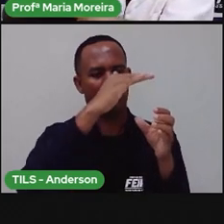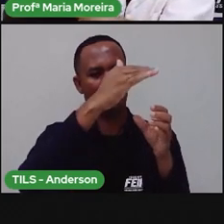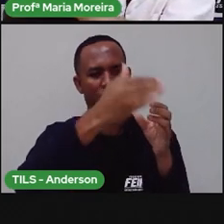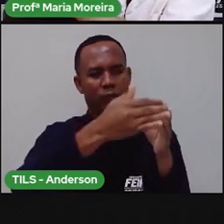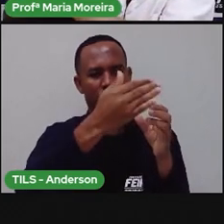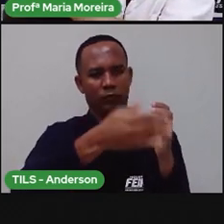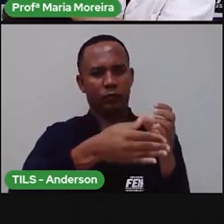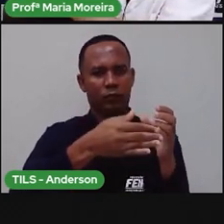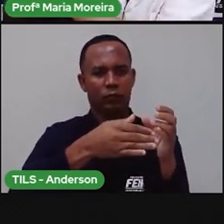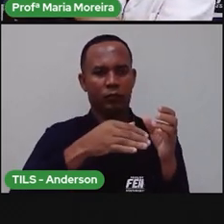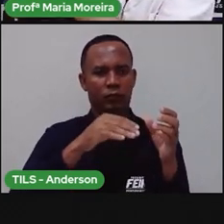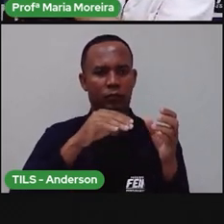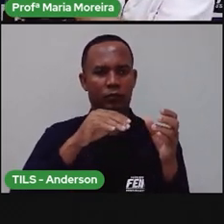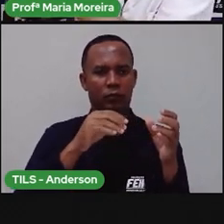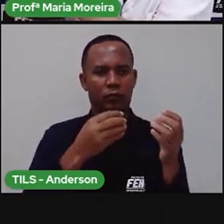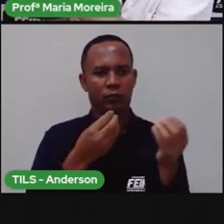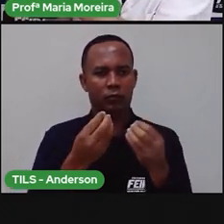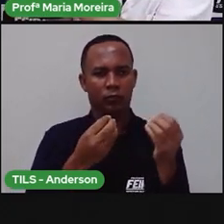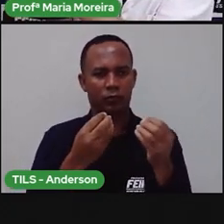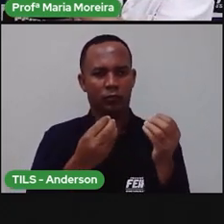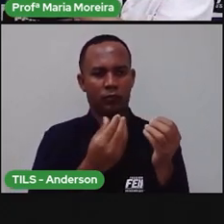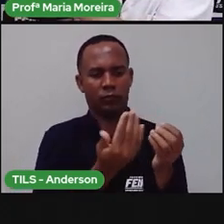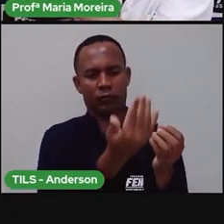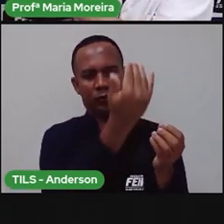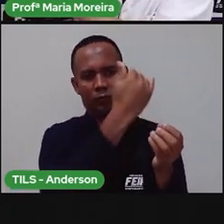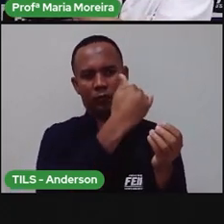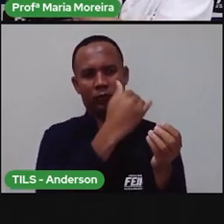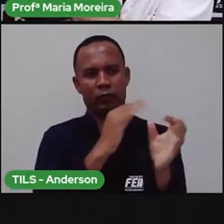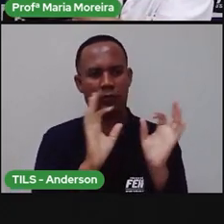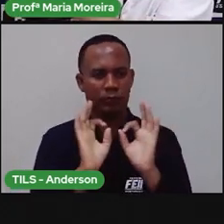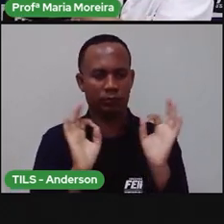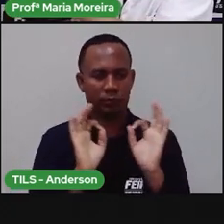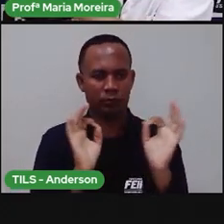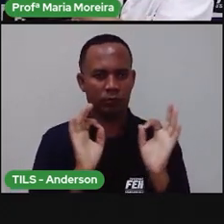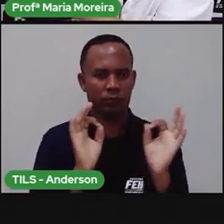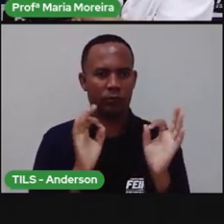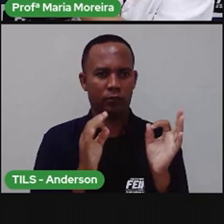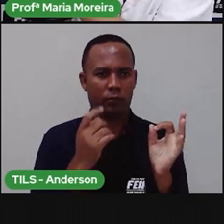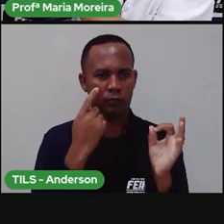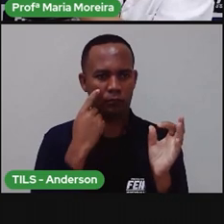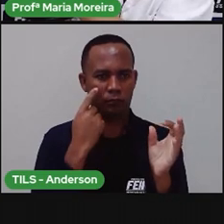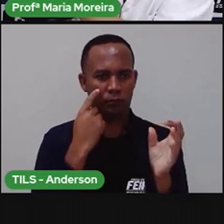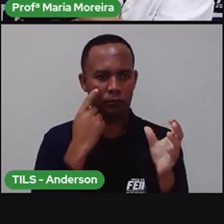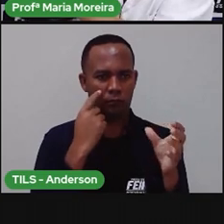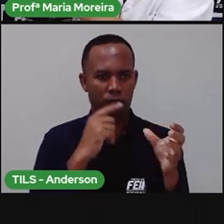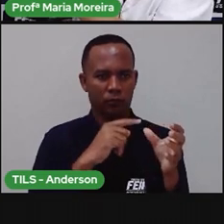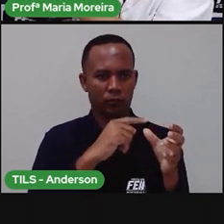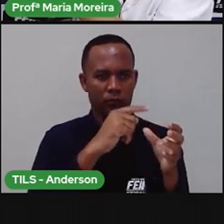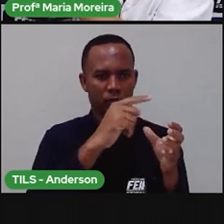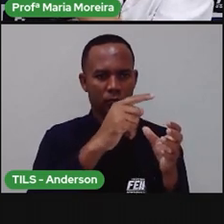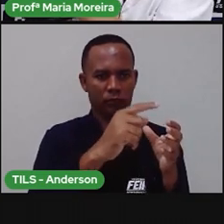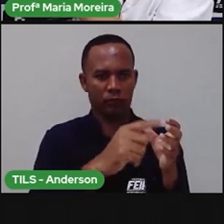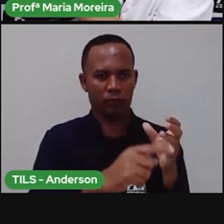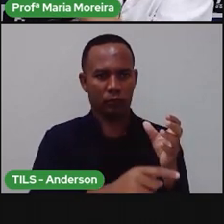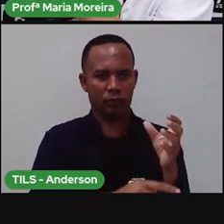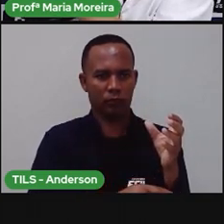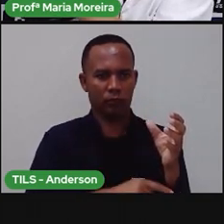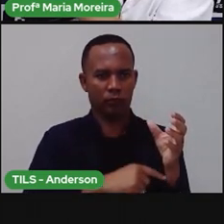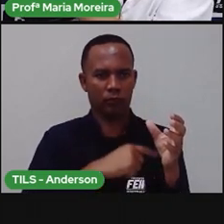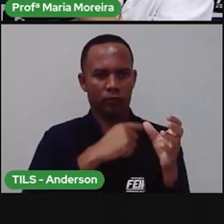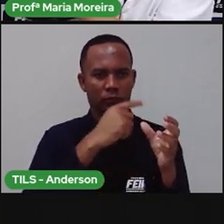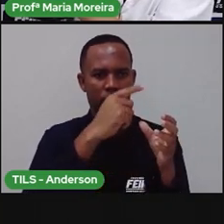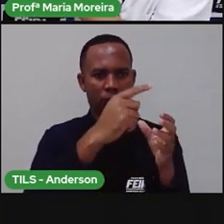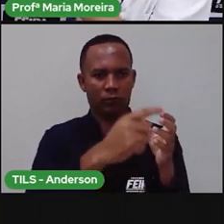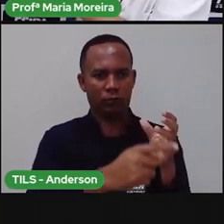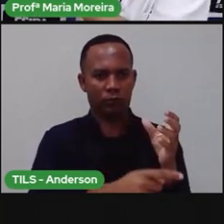iluminada, certo? Aqui no fundo, ela está iluminada? Não. Então, ó. Vamos lá. Deixa eu afrodurar mais um pouquinho. Ops, ops.